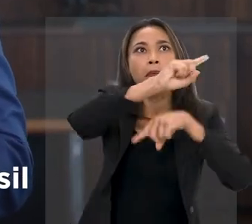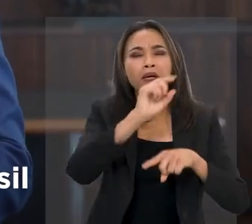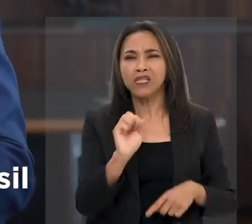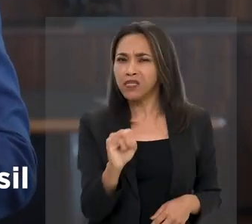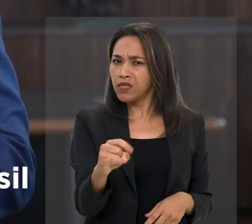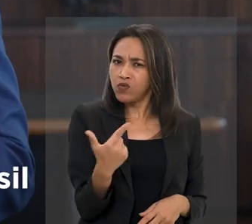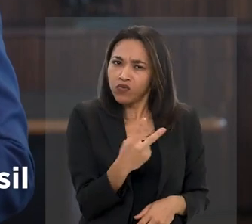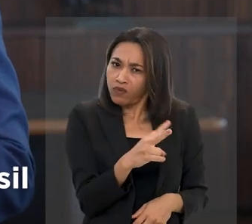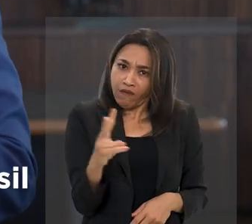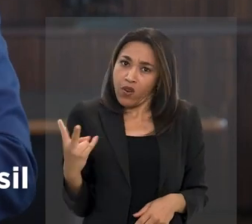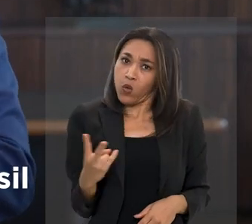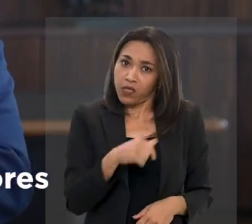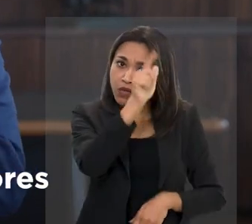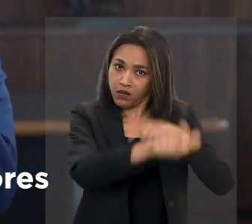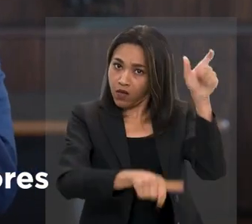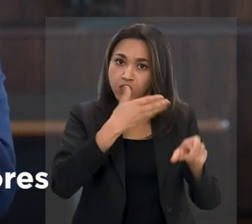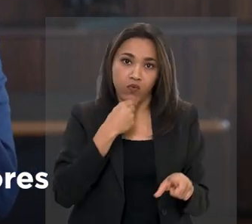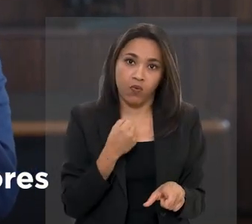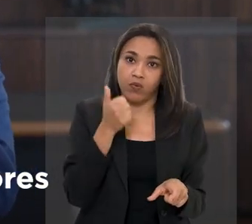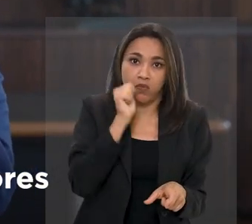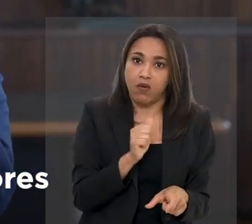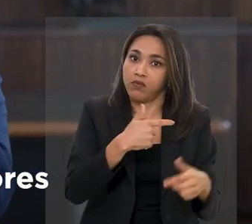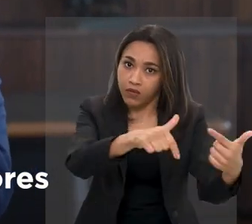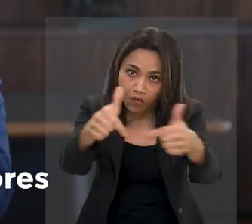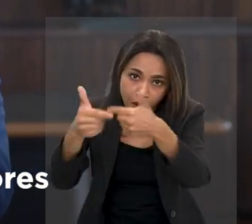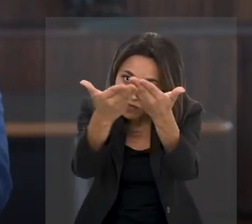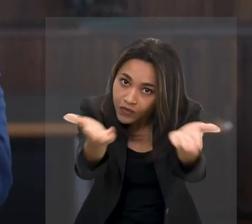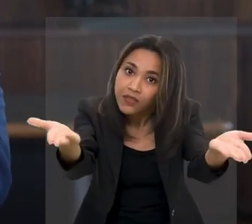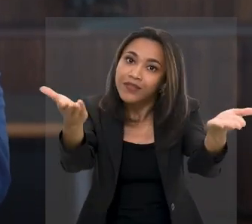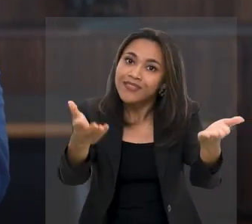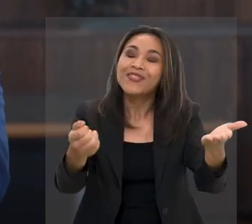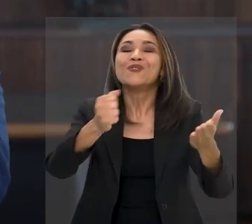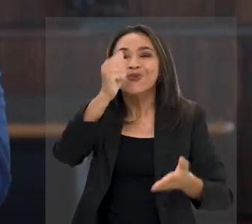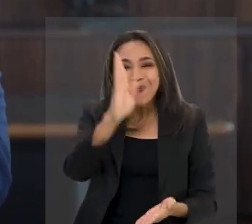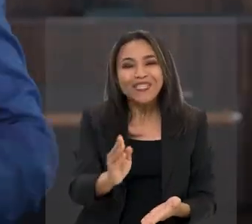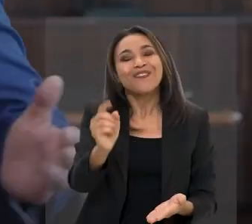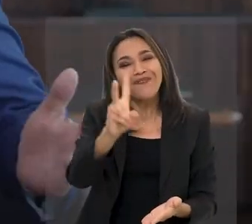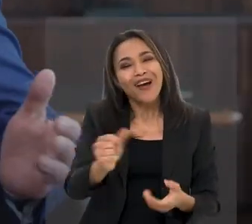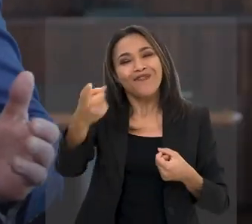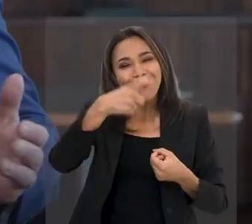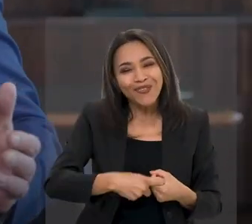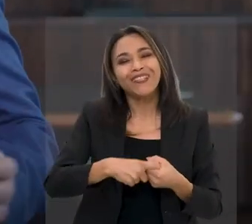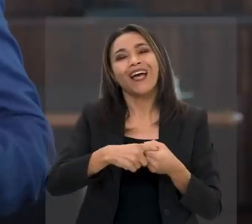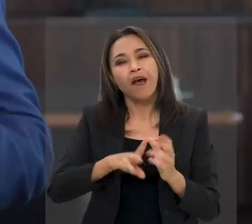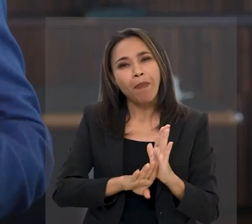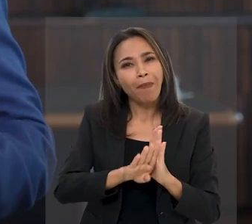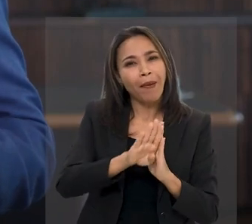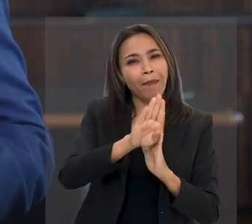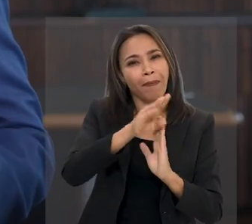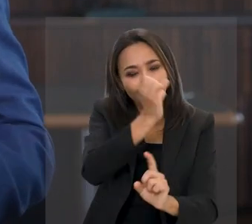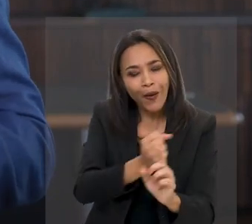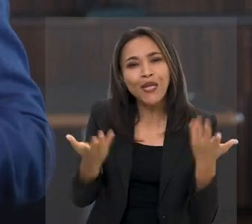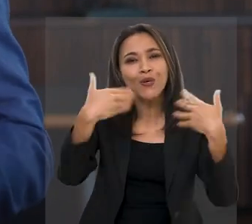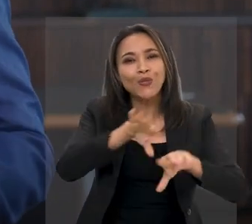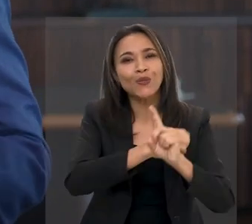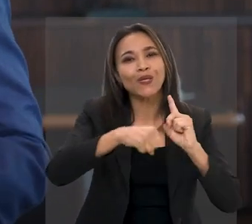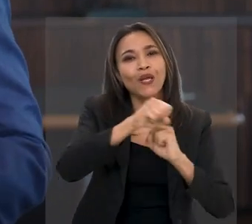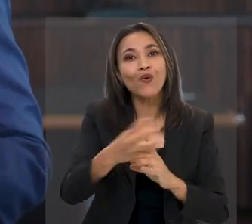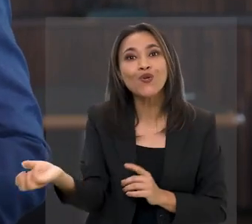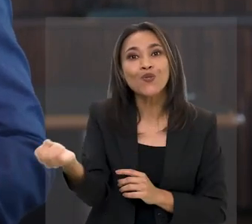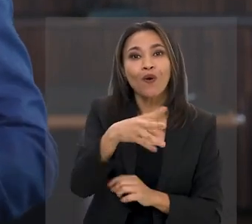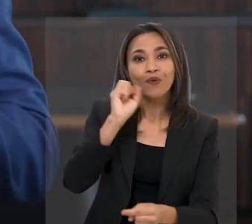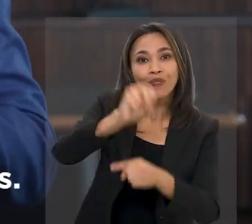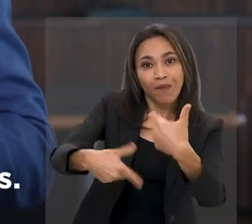reconstrução do Brasil sem a valorização dos trabalhadores e das trabalhadoras. O Brasil vai voltar a crescer com inclusão